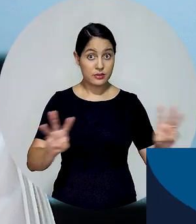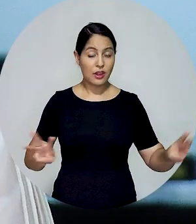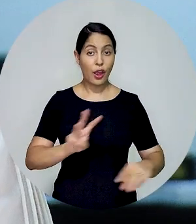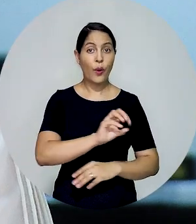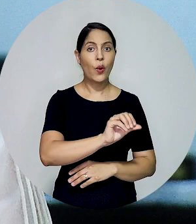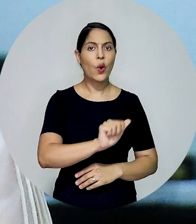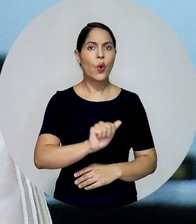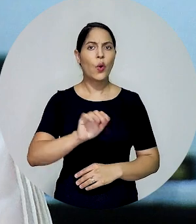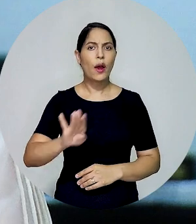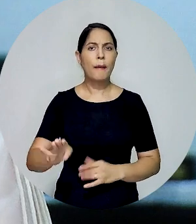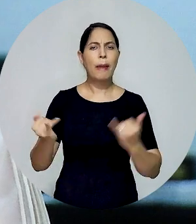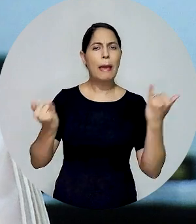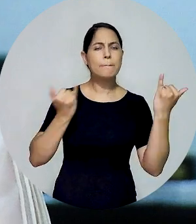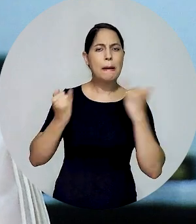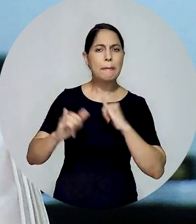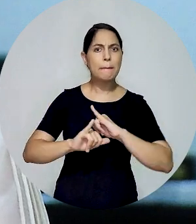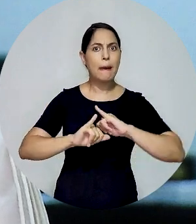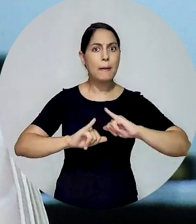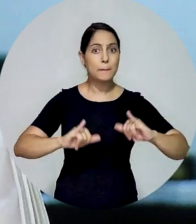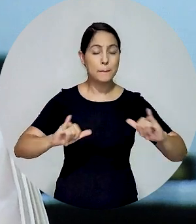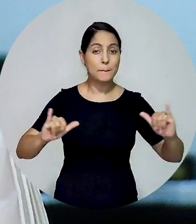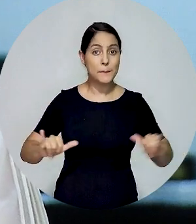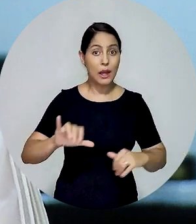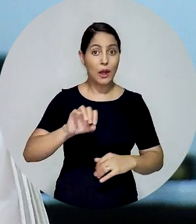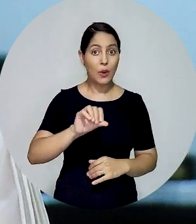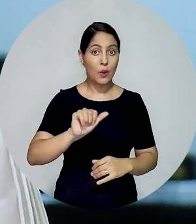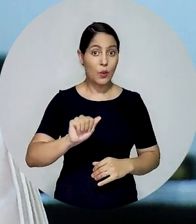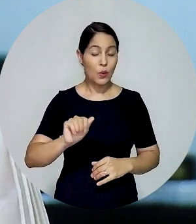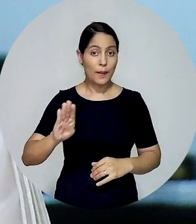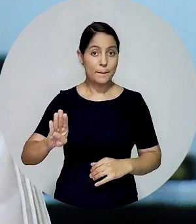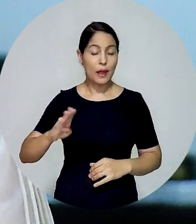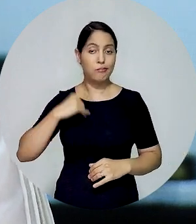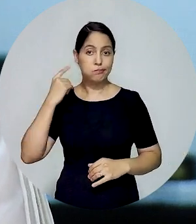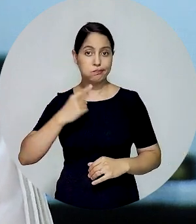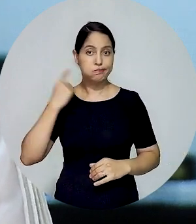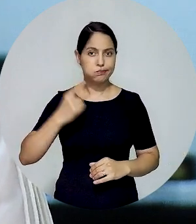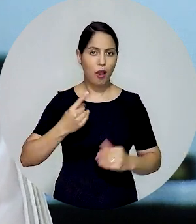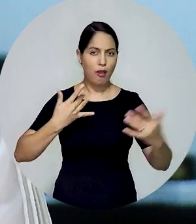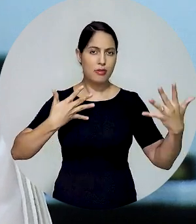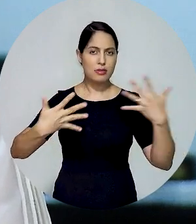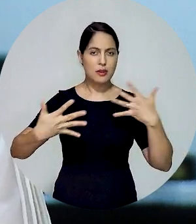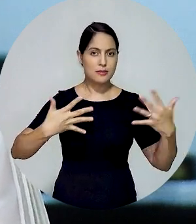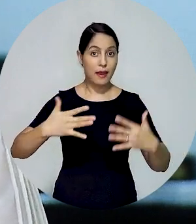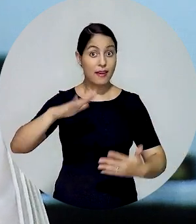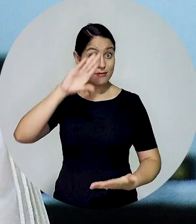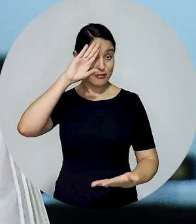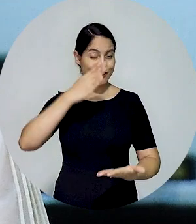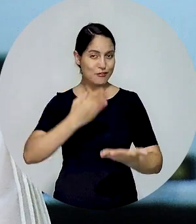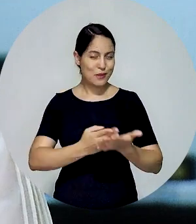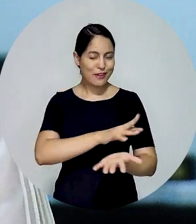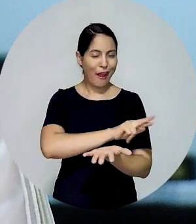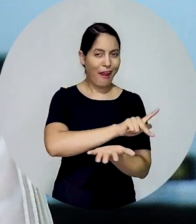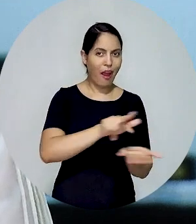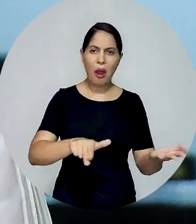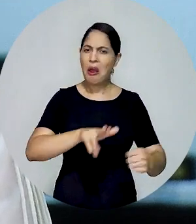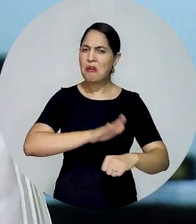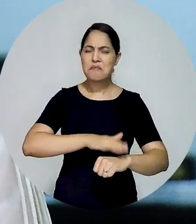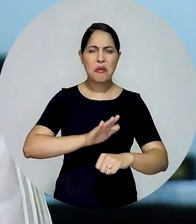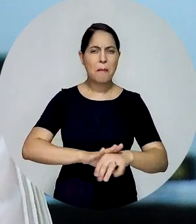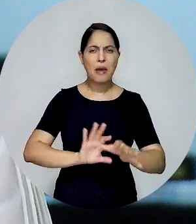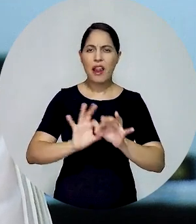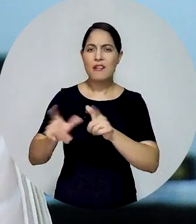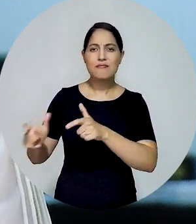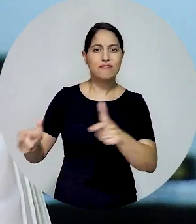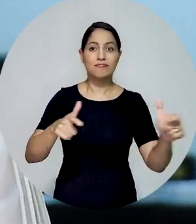No site da OAB você encontra outras notícias da advocacia, transparência e credibilidade. Tudo isso a